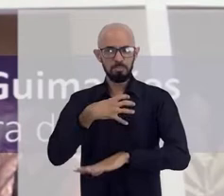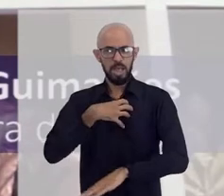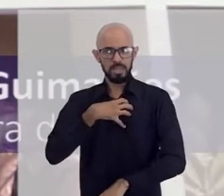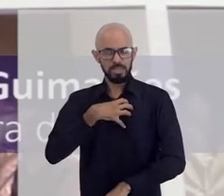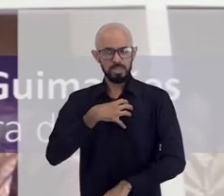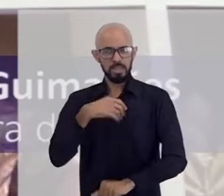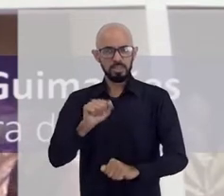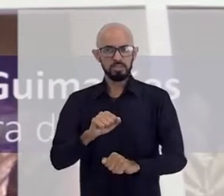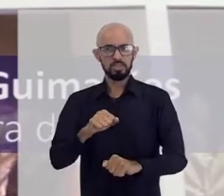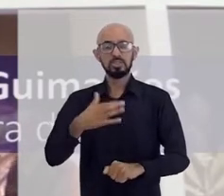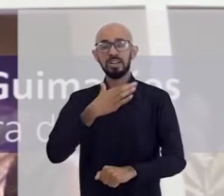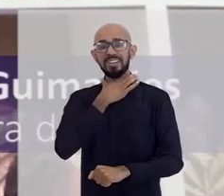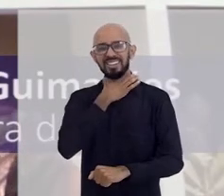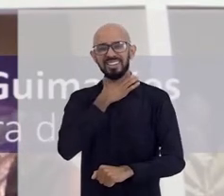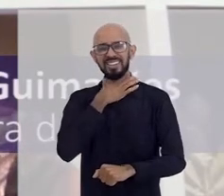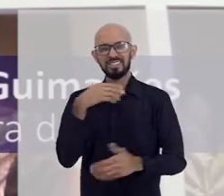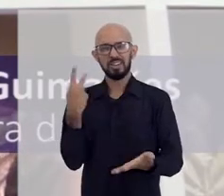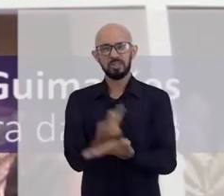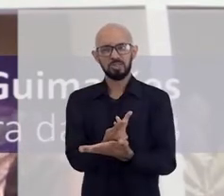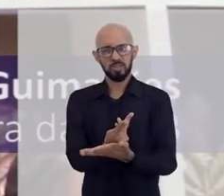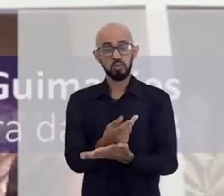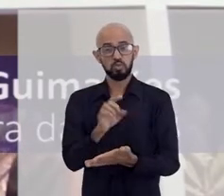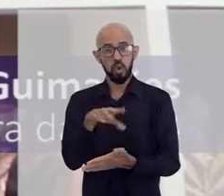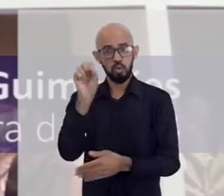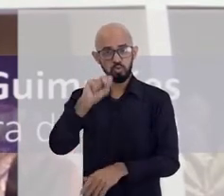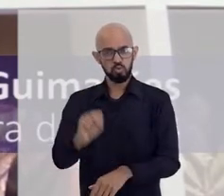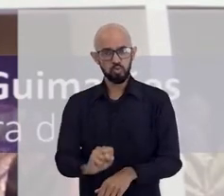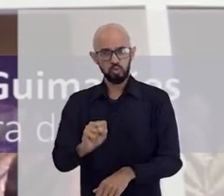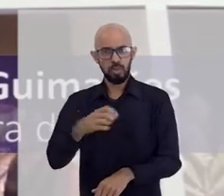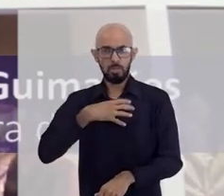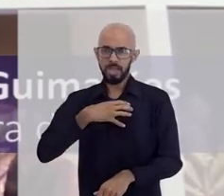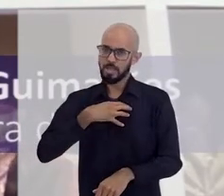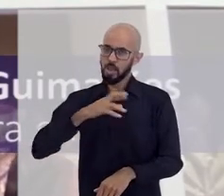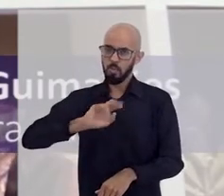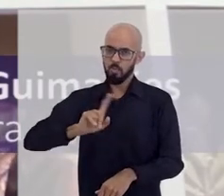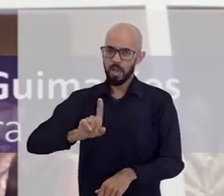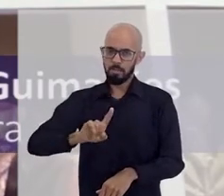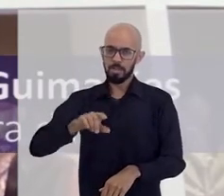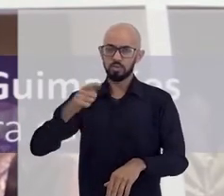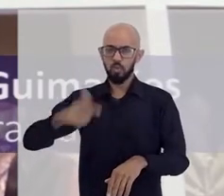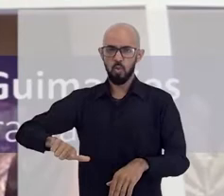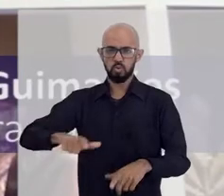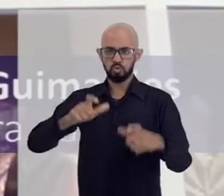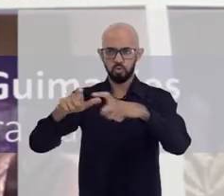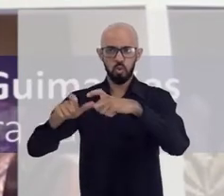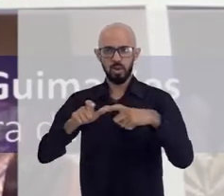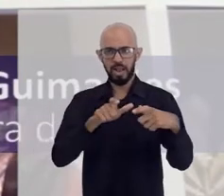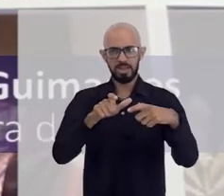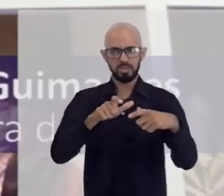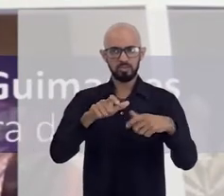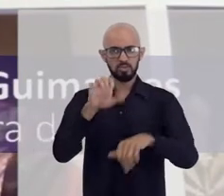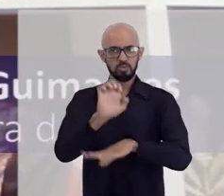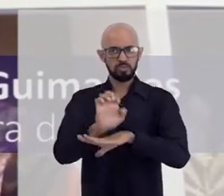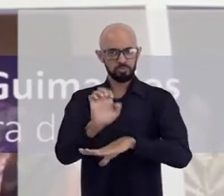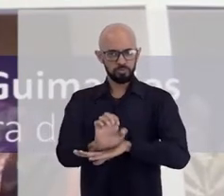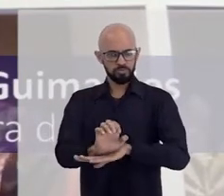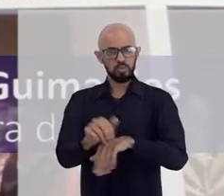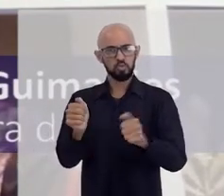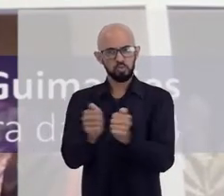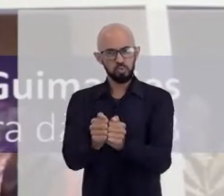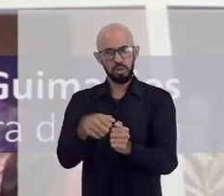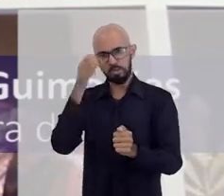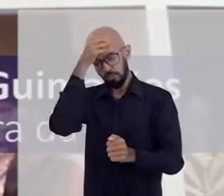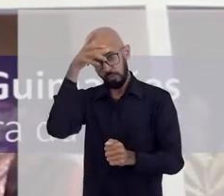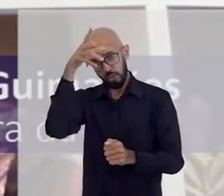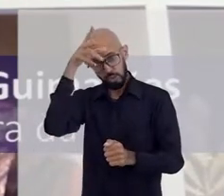pelas enchentes, que não atingiram apenas o sul da Bahia, mas outras regiões do estado, atuando junto ao governo do estado, as prefeituras, para